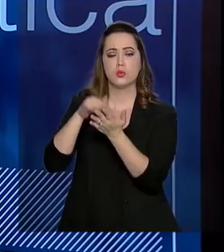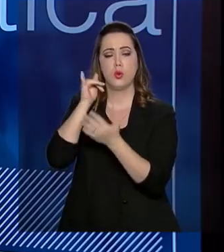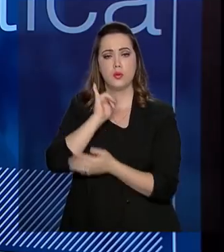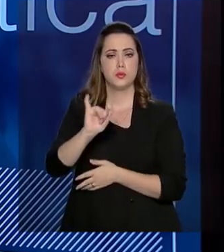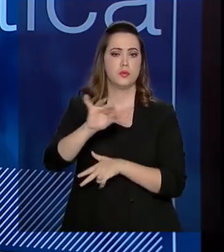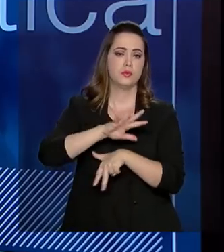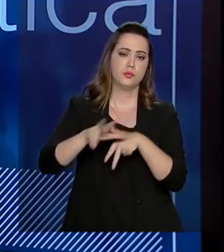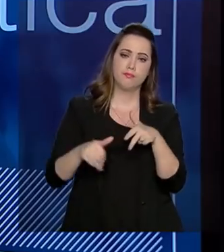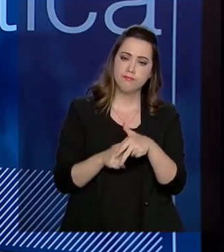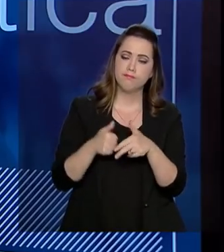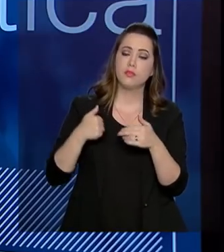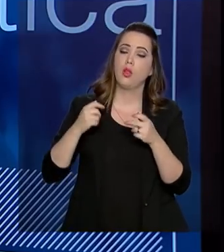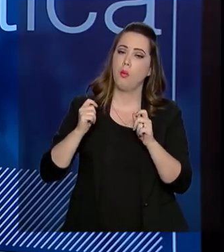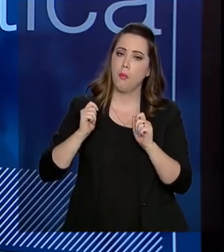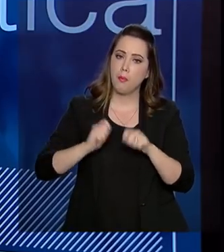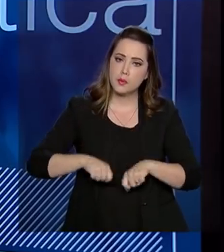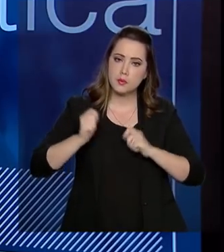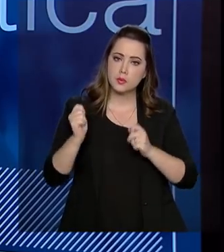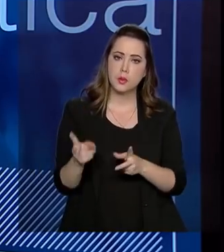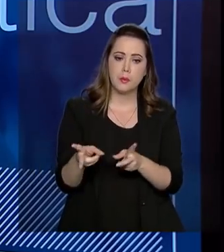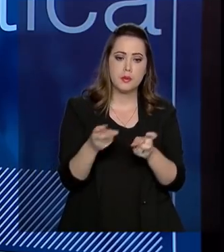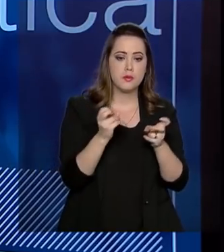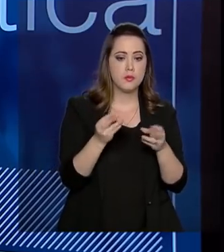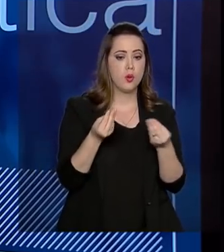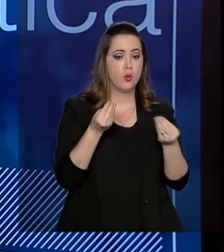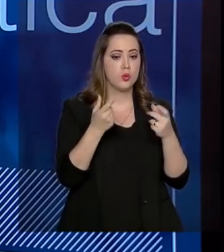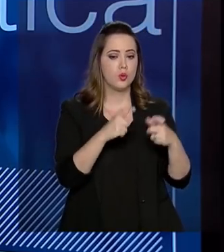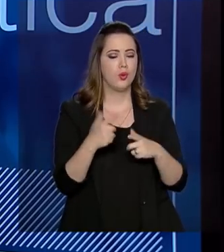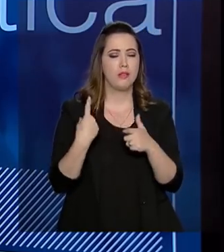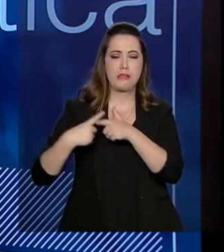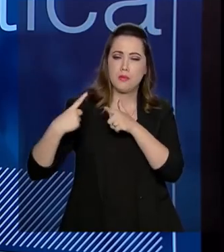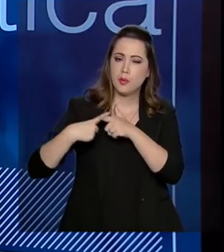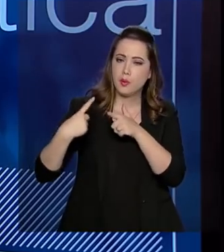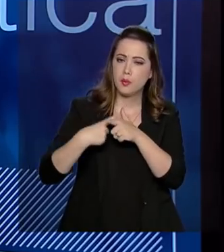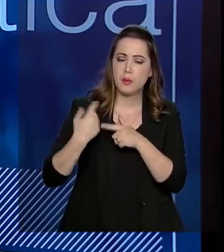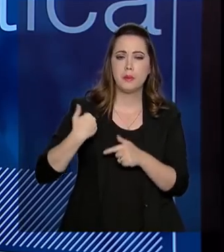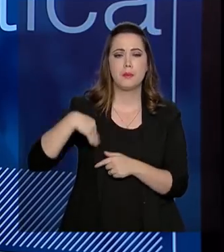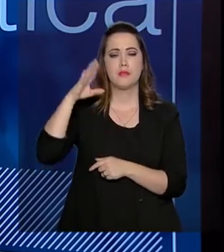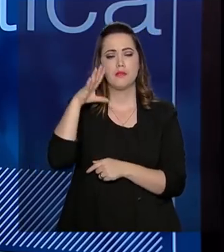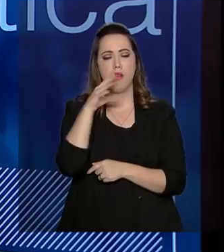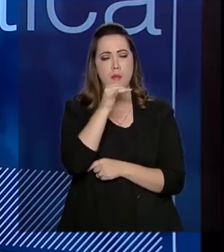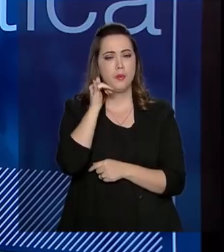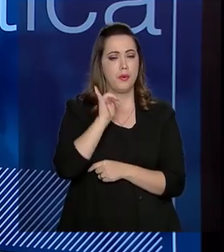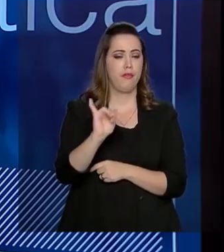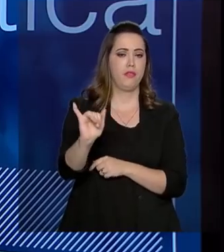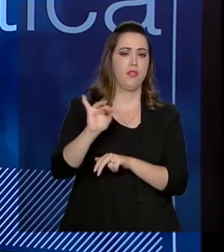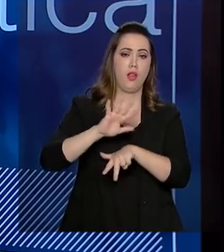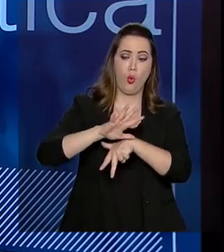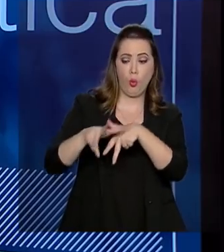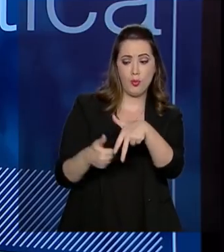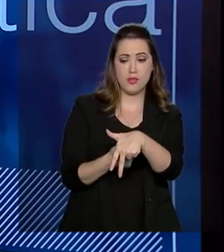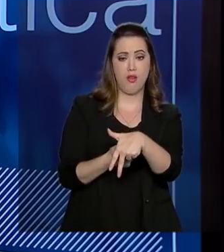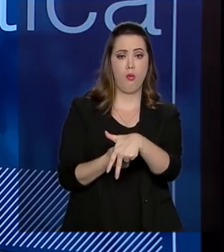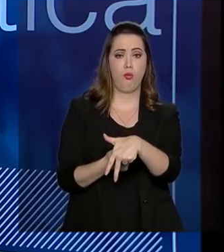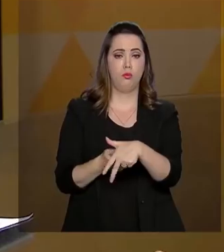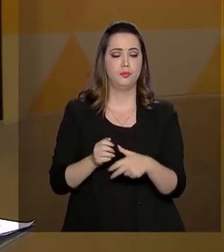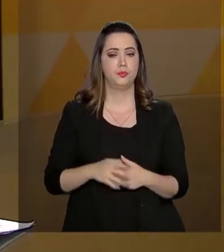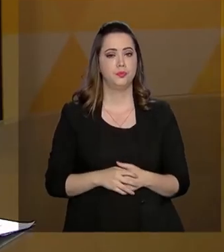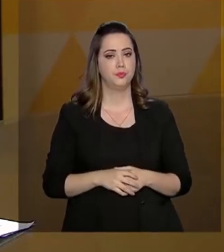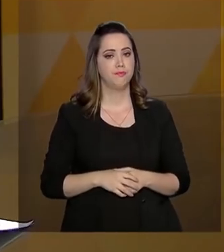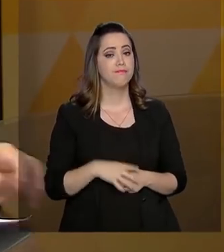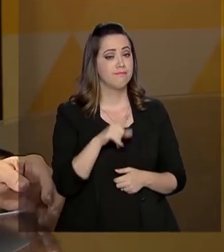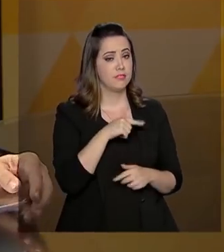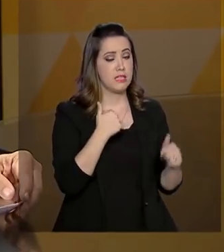corrupção. E a partir daí nós vamos procurar identificar falhas para que a gente seja cada vez mais efetivo no combate à corrupção. Nesse trabalho da